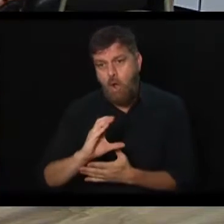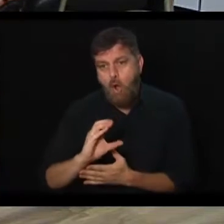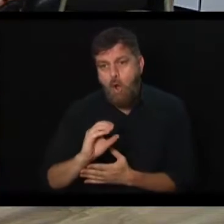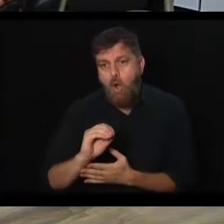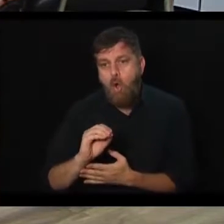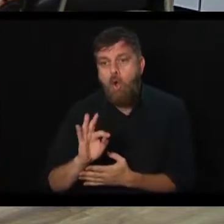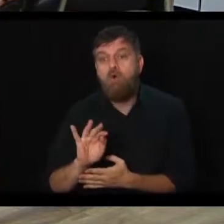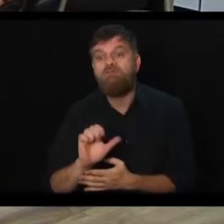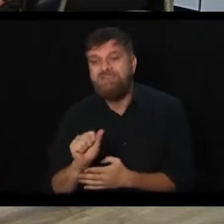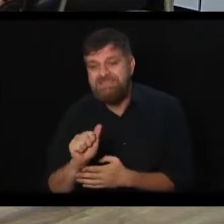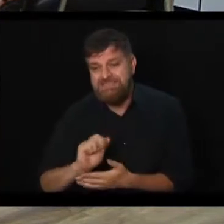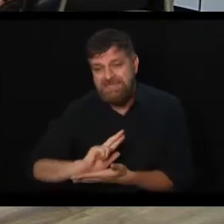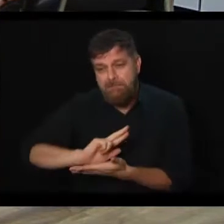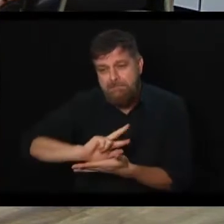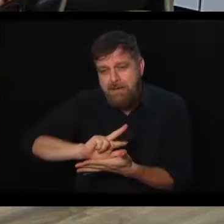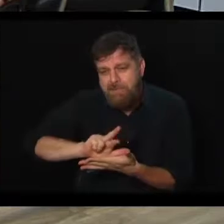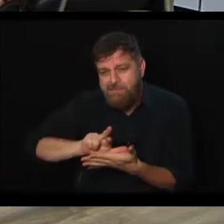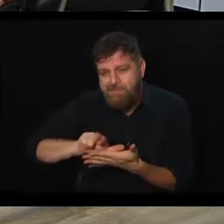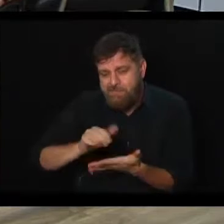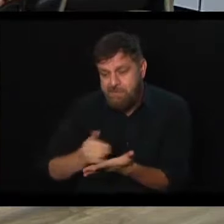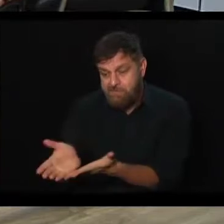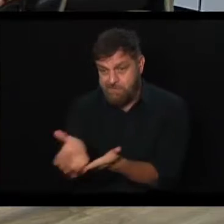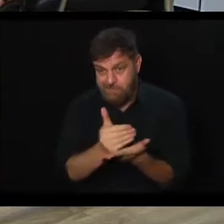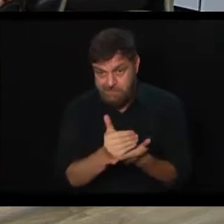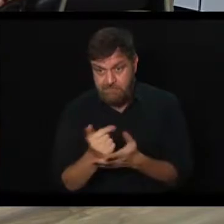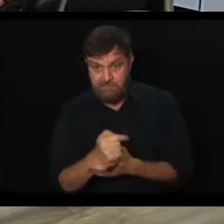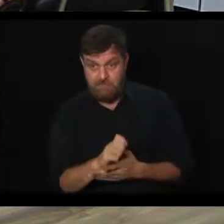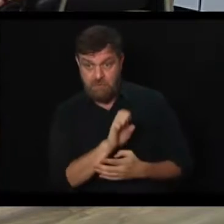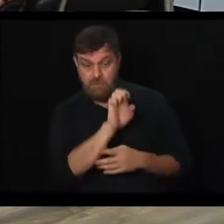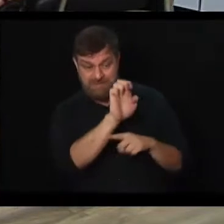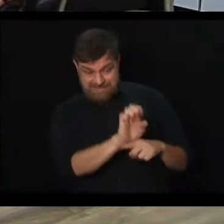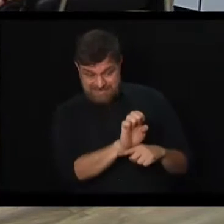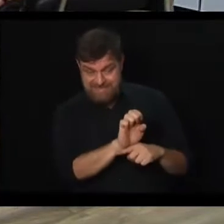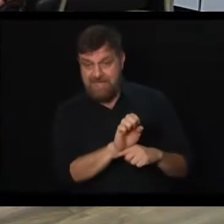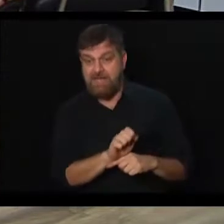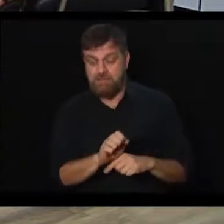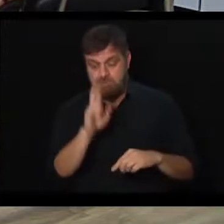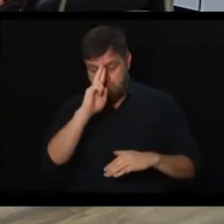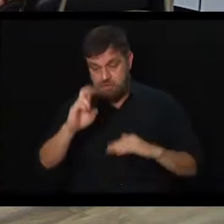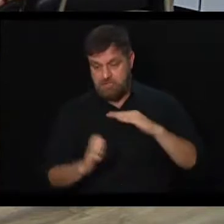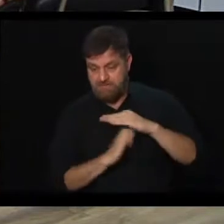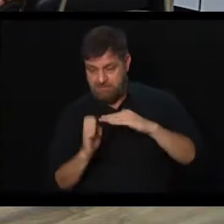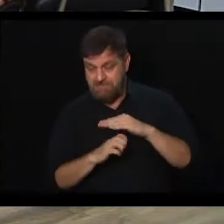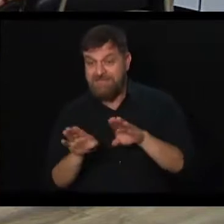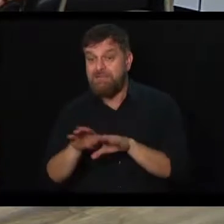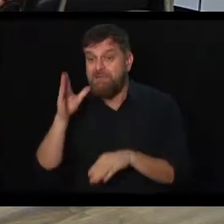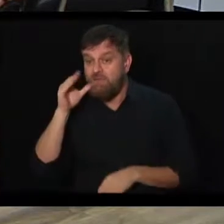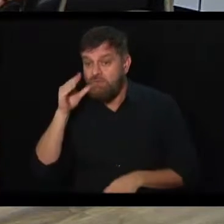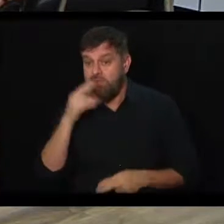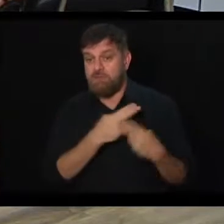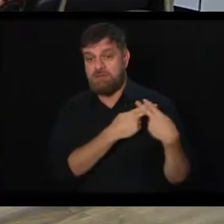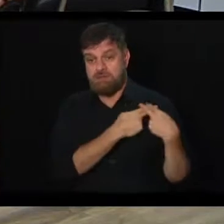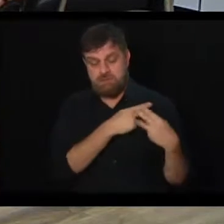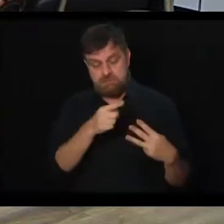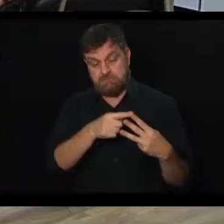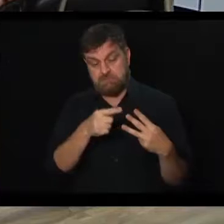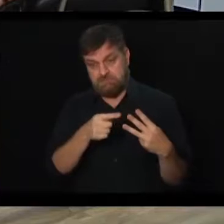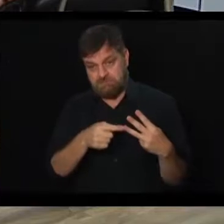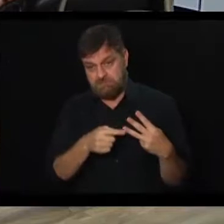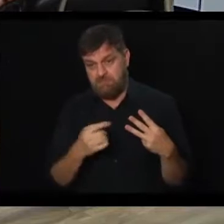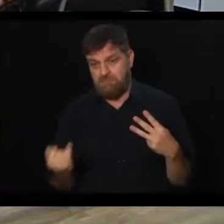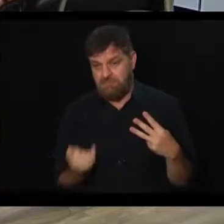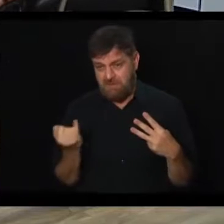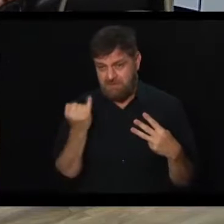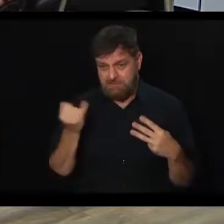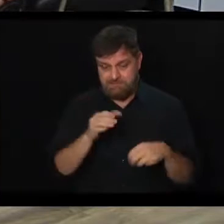seja, existe um financiamento, como eu disse, que o Estado, empregadores e empregados se responsabilizam. Isso é importante porque, durante